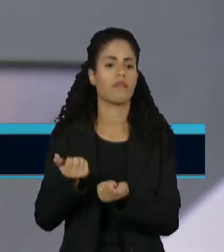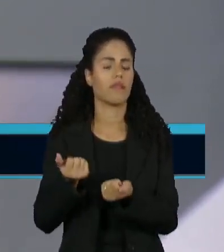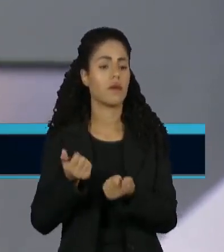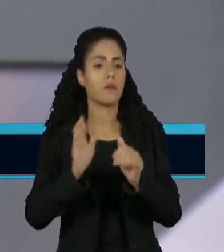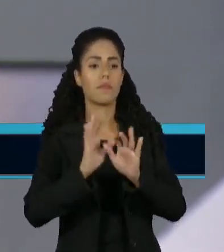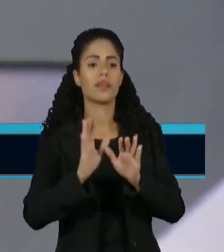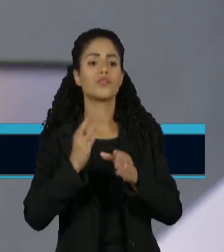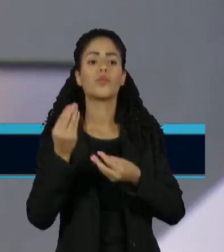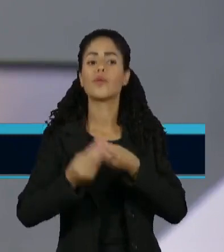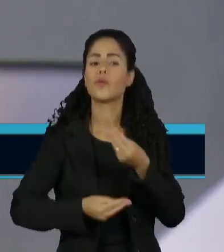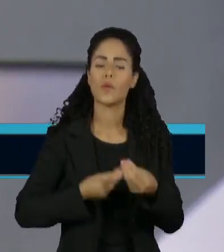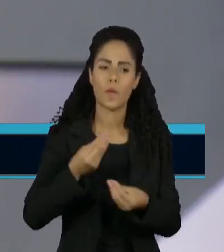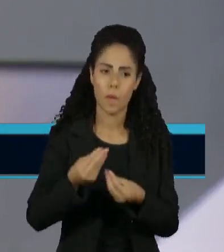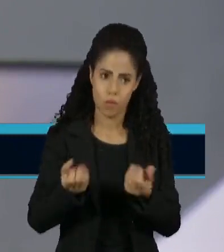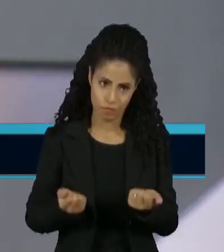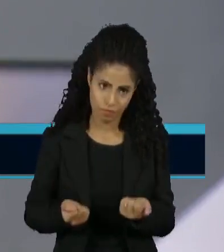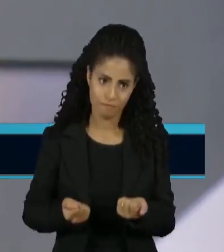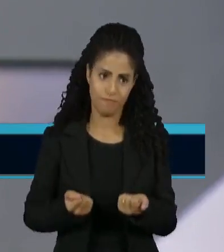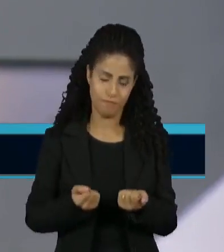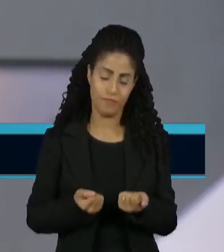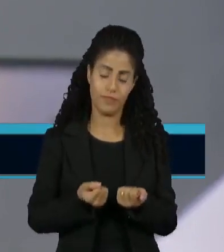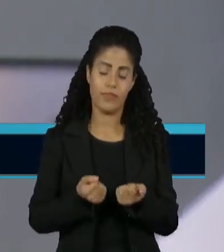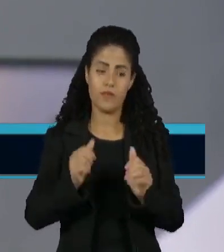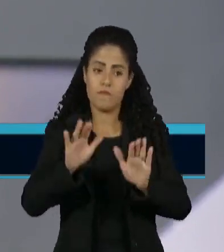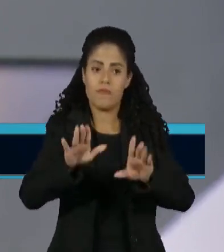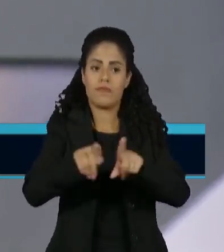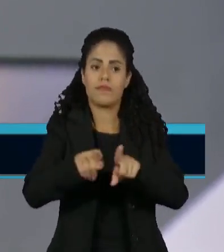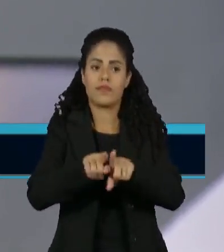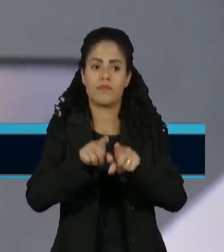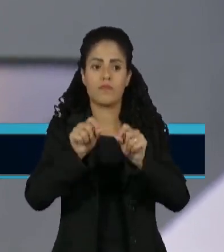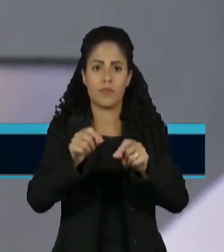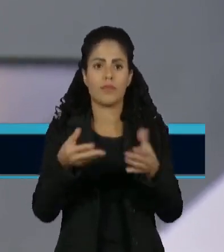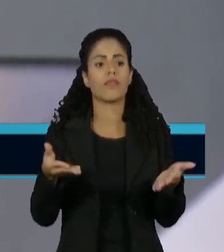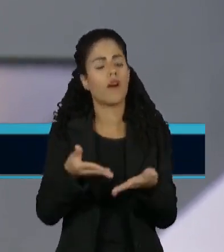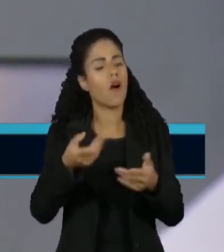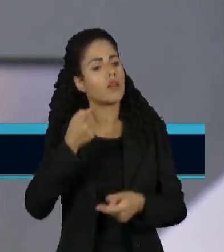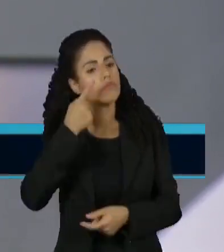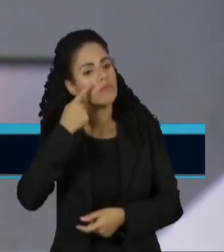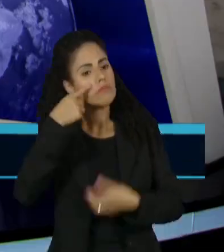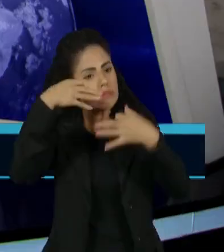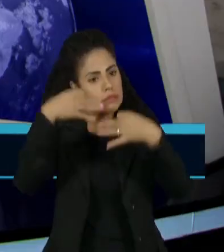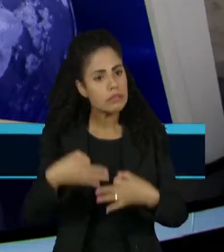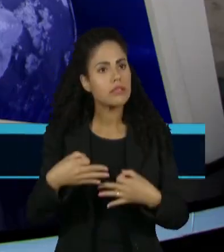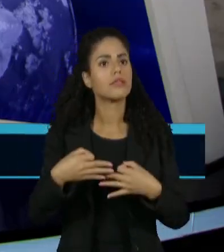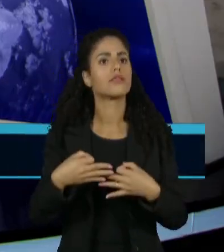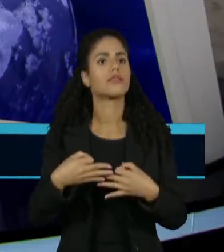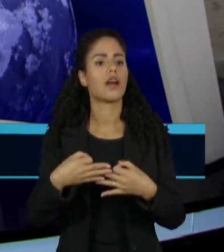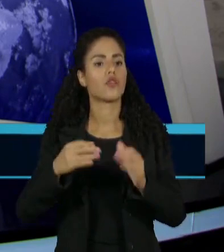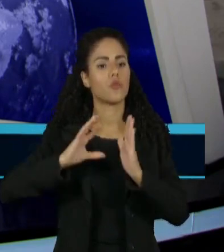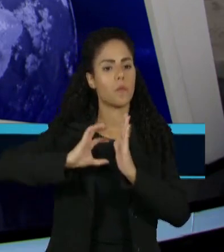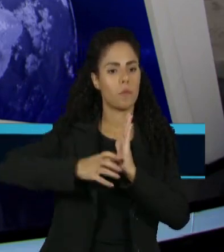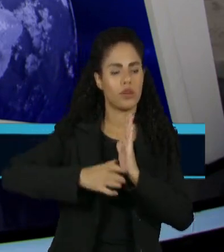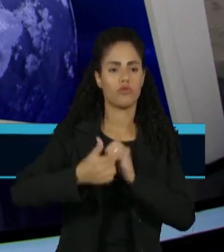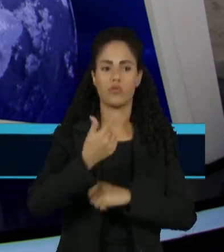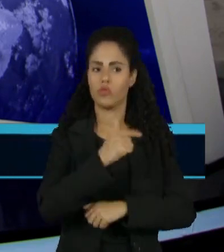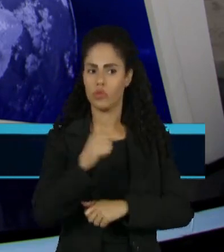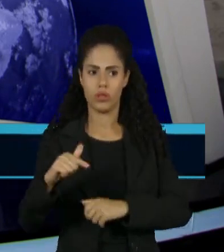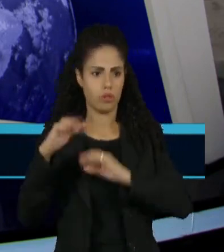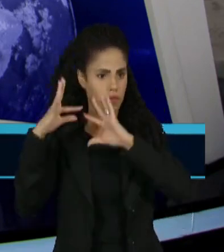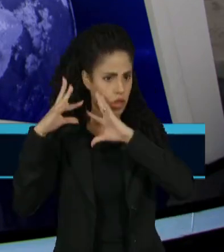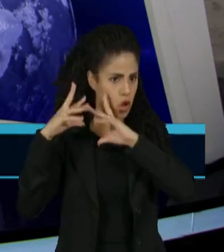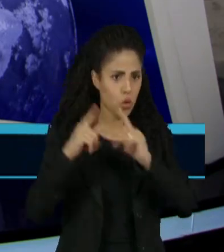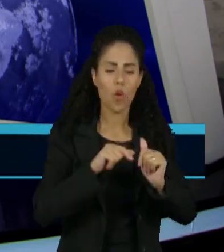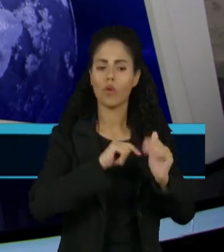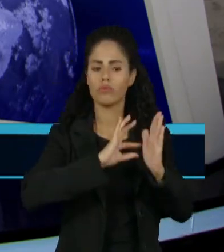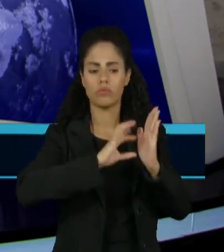a origem, tá certo ou não? De qualquer forma, é uma discussão que está colocada em prática. Isso não tem partido. Todos os partidos